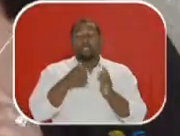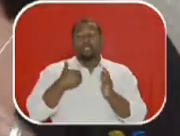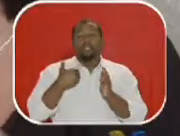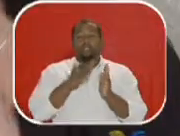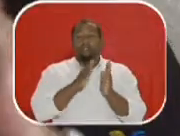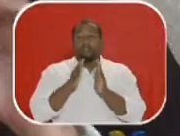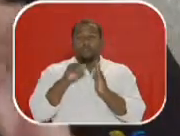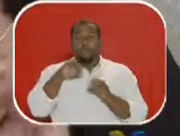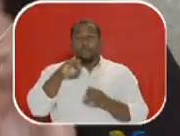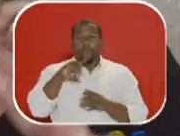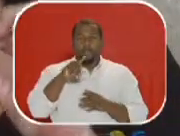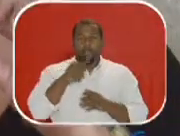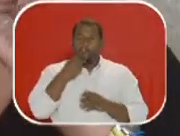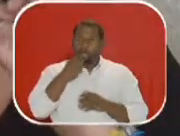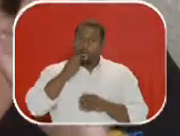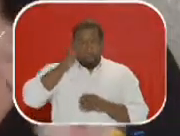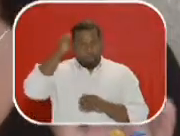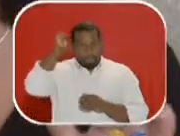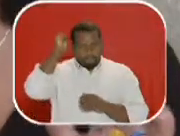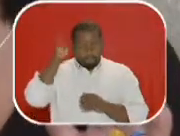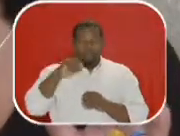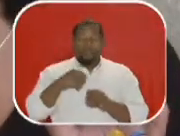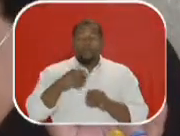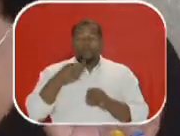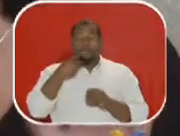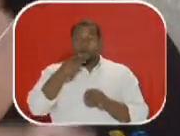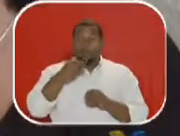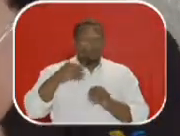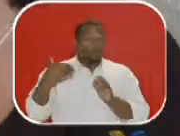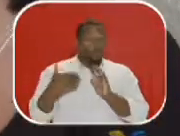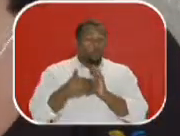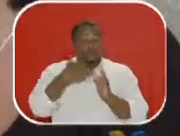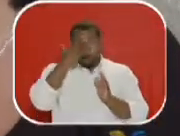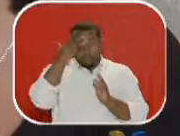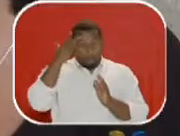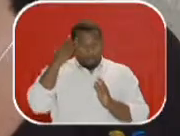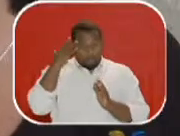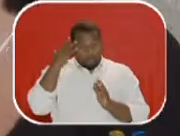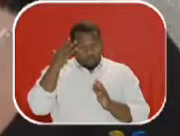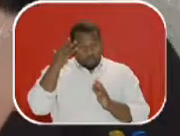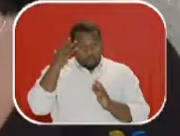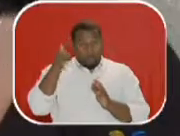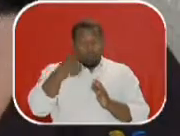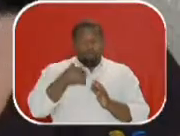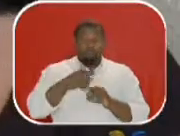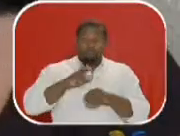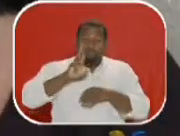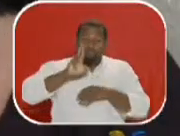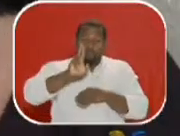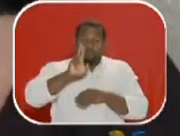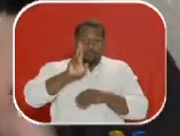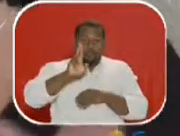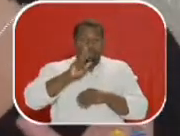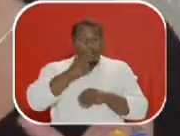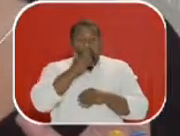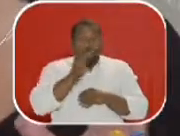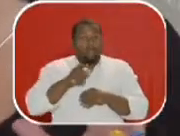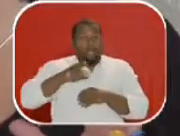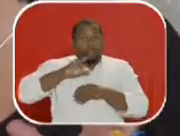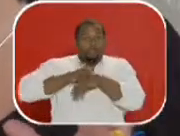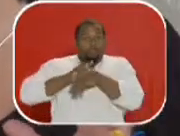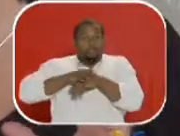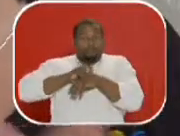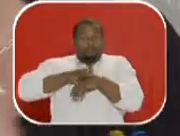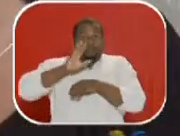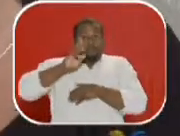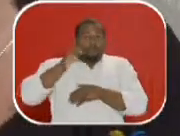Aristóteles diz, com todas as pessoas operando e agindo elas mesmas, ou seja, não precisa de narrador,